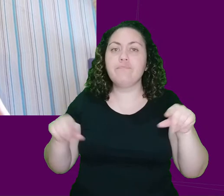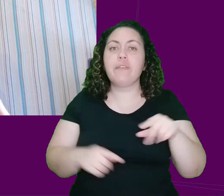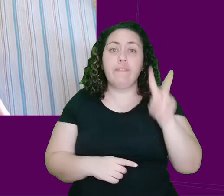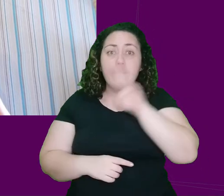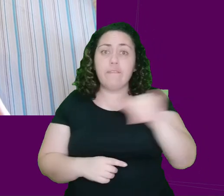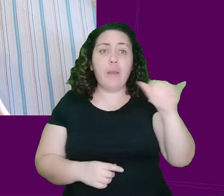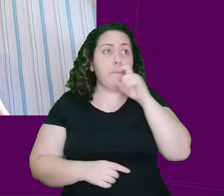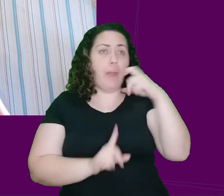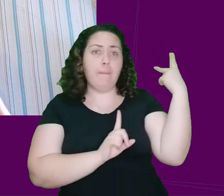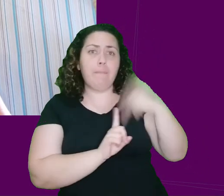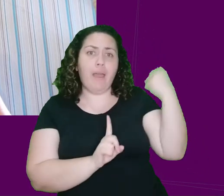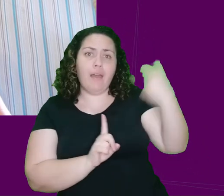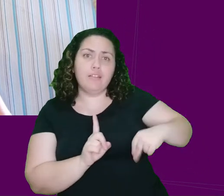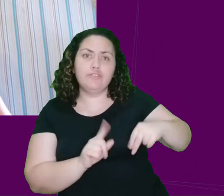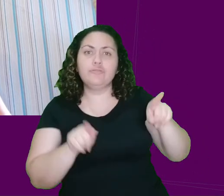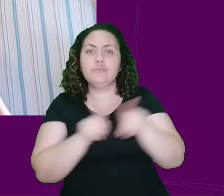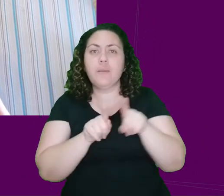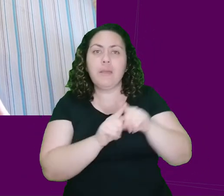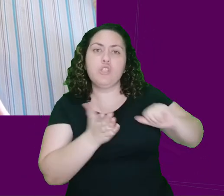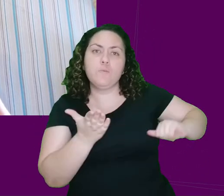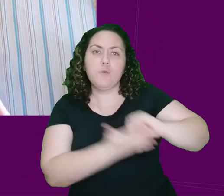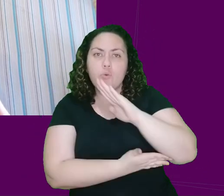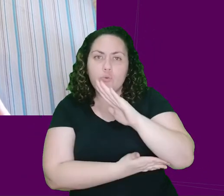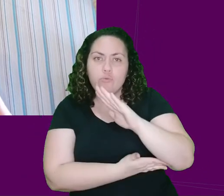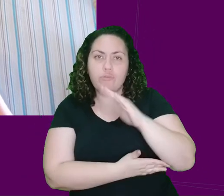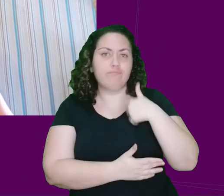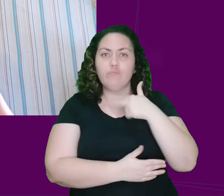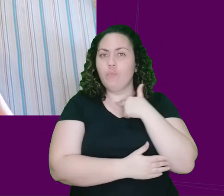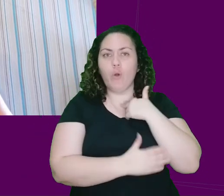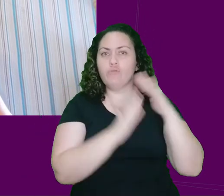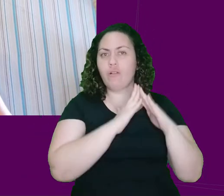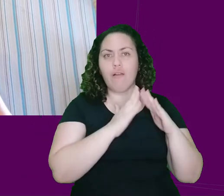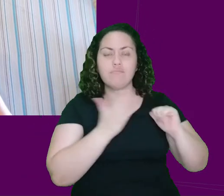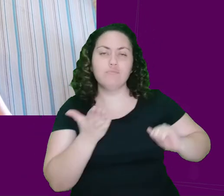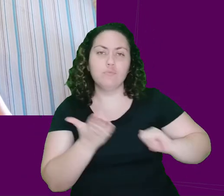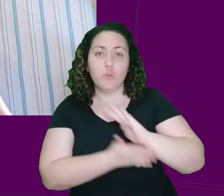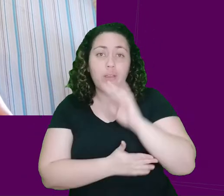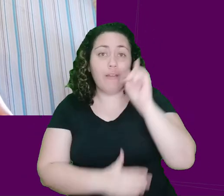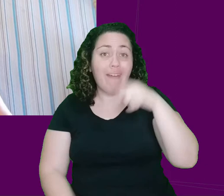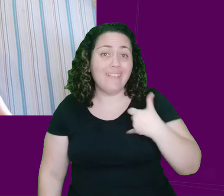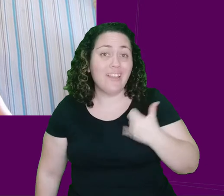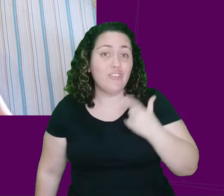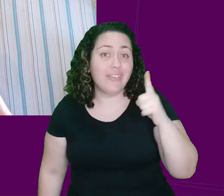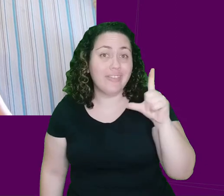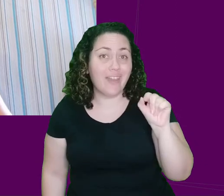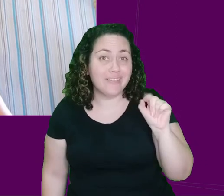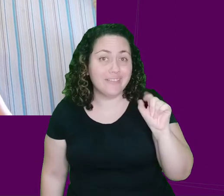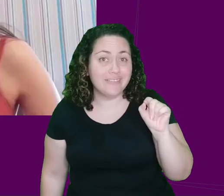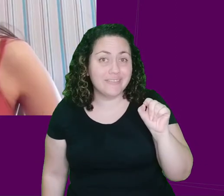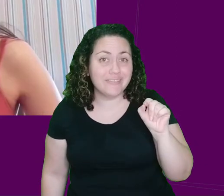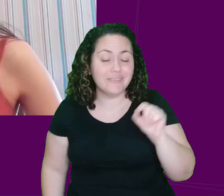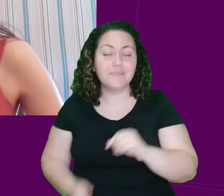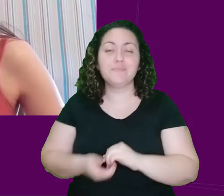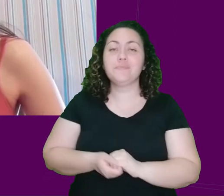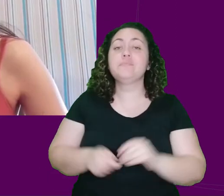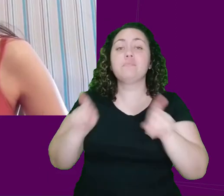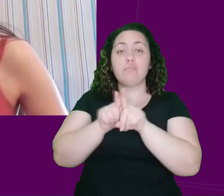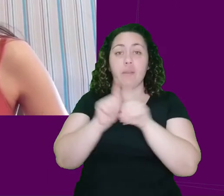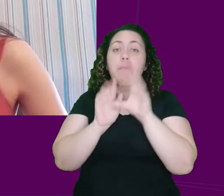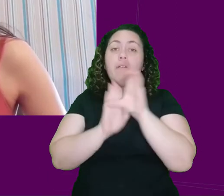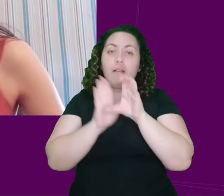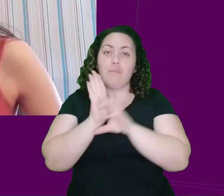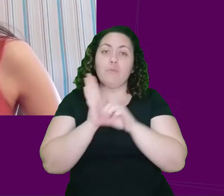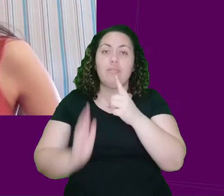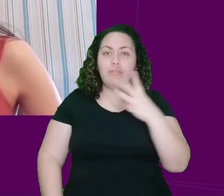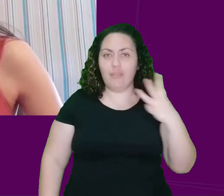Ia apanhar do pai e ser expulsa de casa. Isso tudo ela pensava aos 10 anos de idade. No capítulo 13